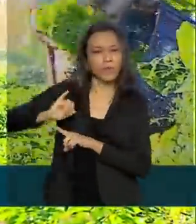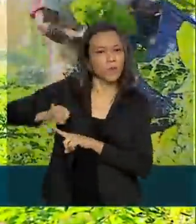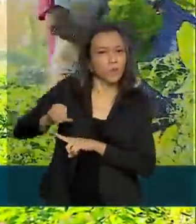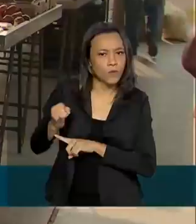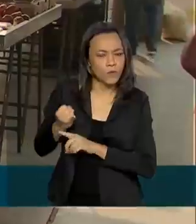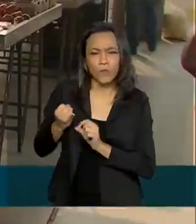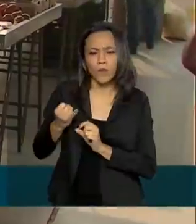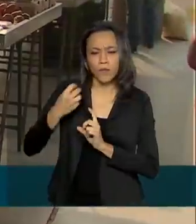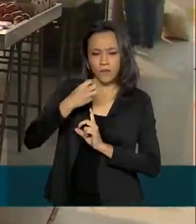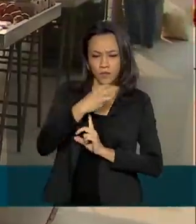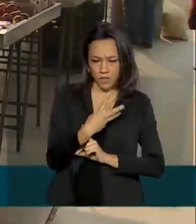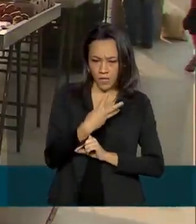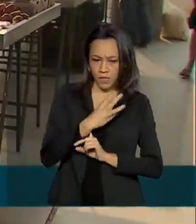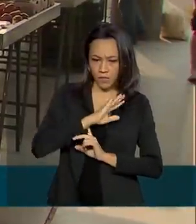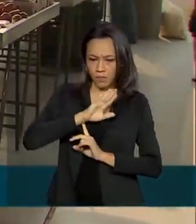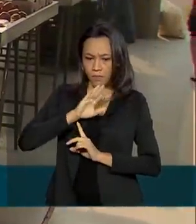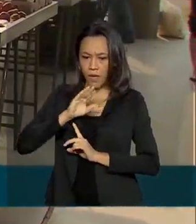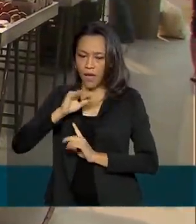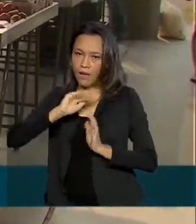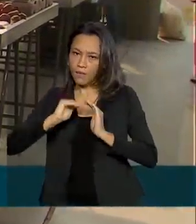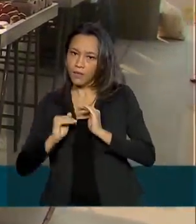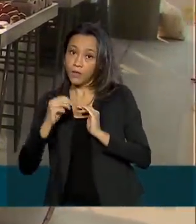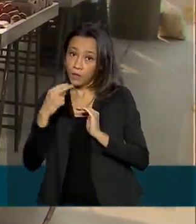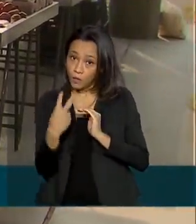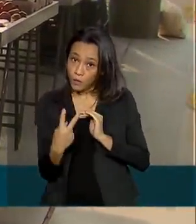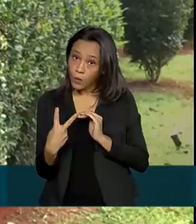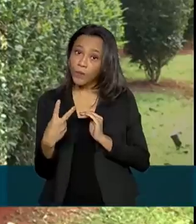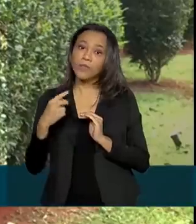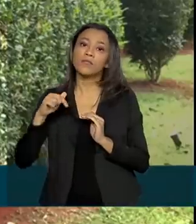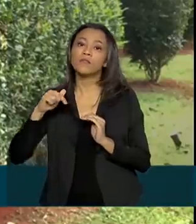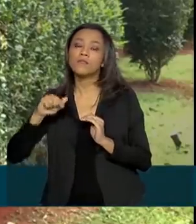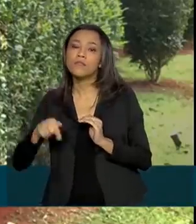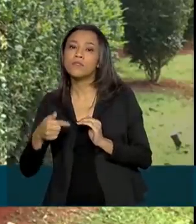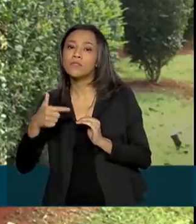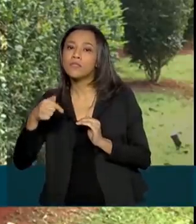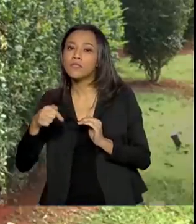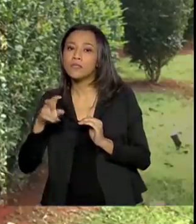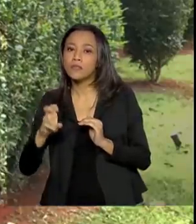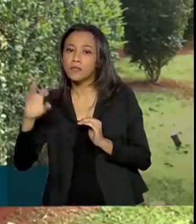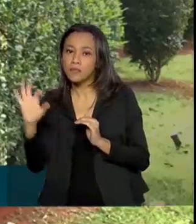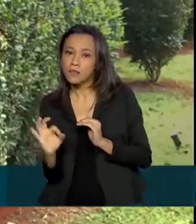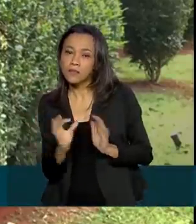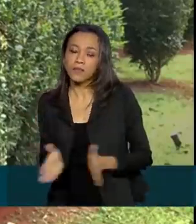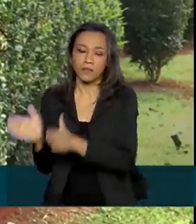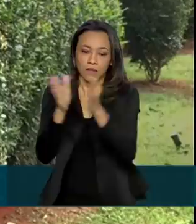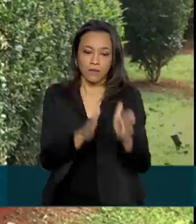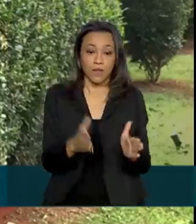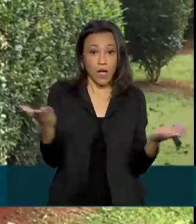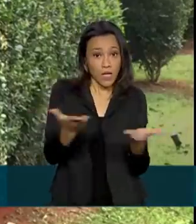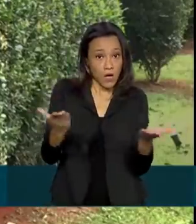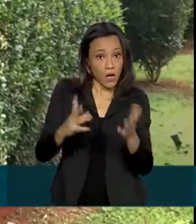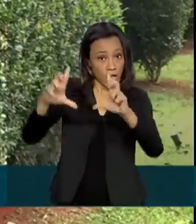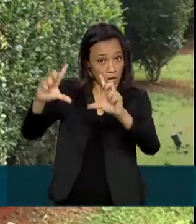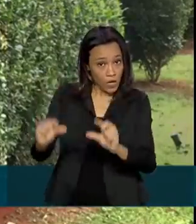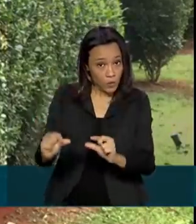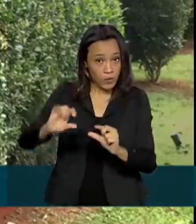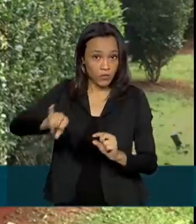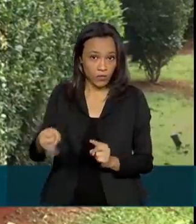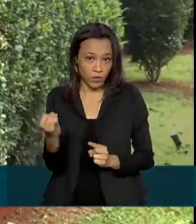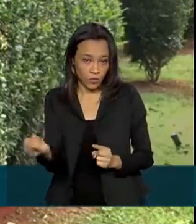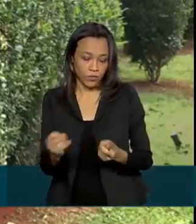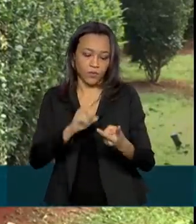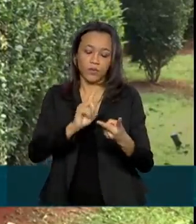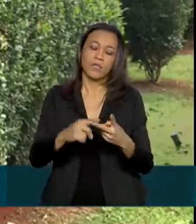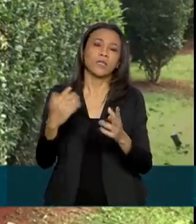de 3% para 2,75%. Além de facilitar o crédito com a redução de juros e o aumento